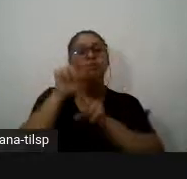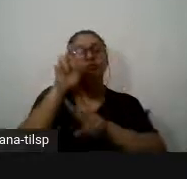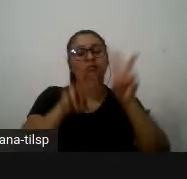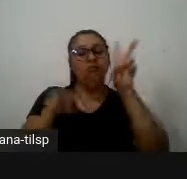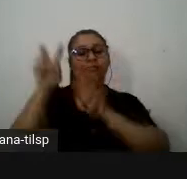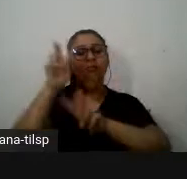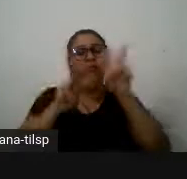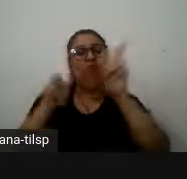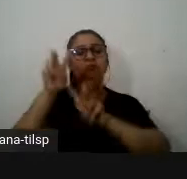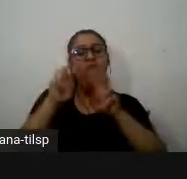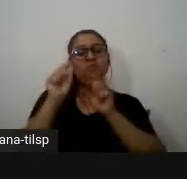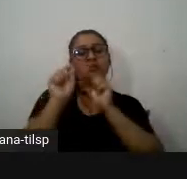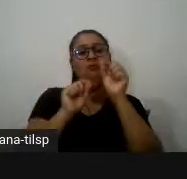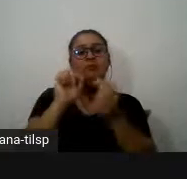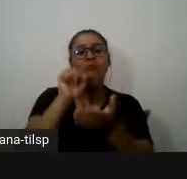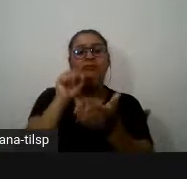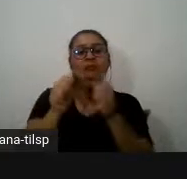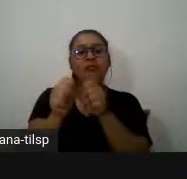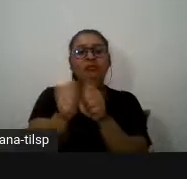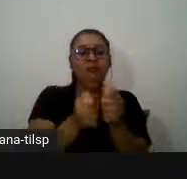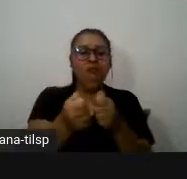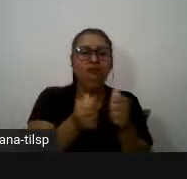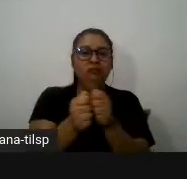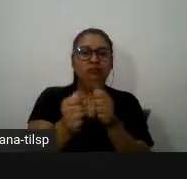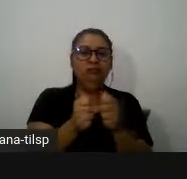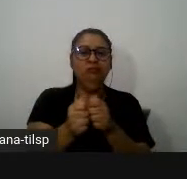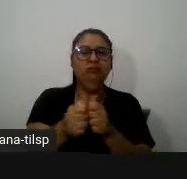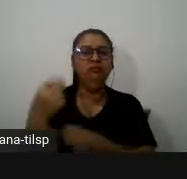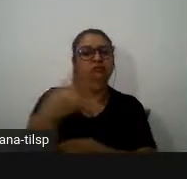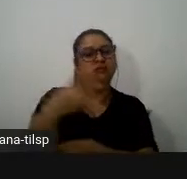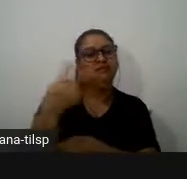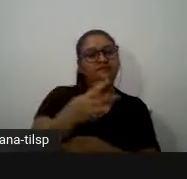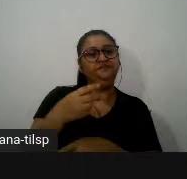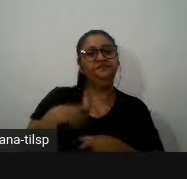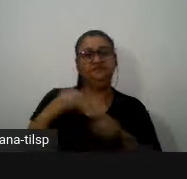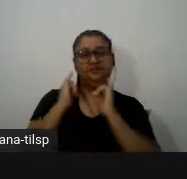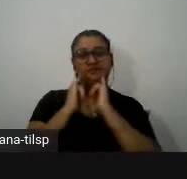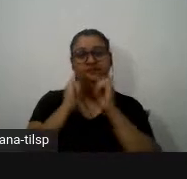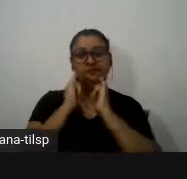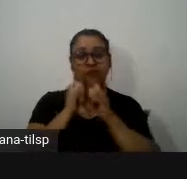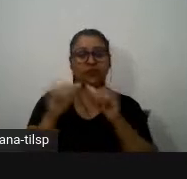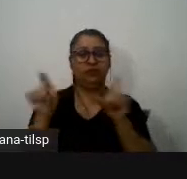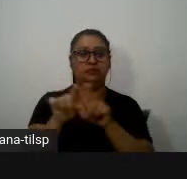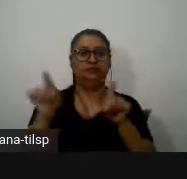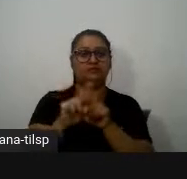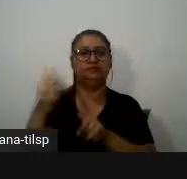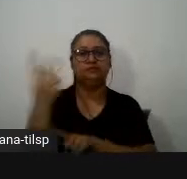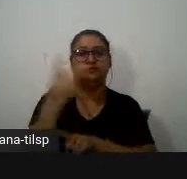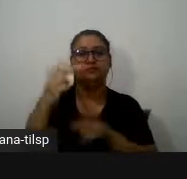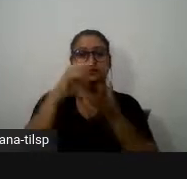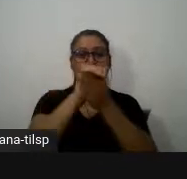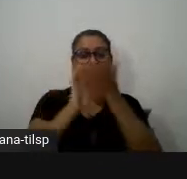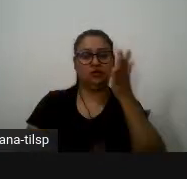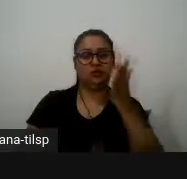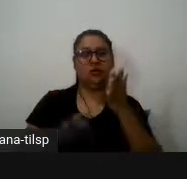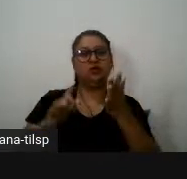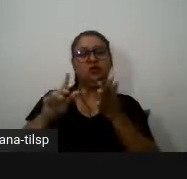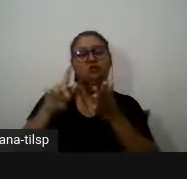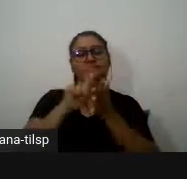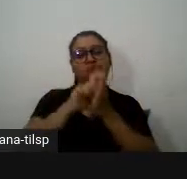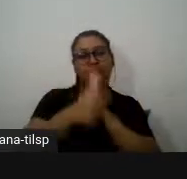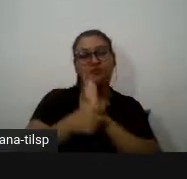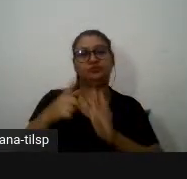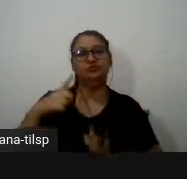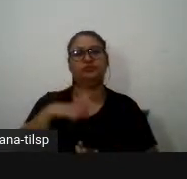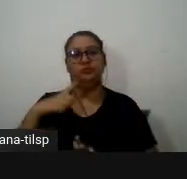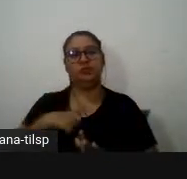uma articulação entre dois universos discursivos ou duas atividades de linguagem que é a questão da ciência e